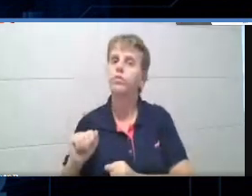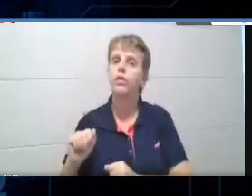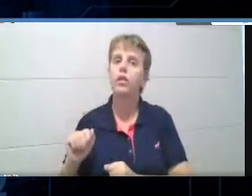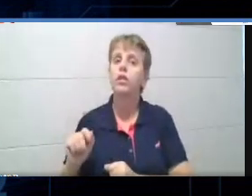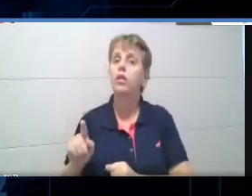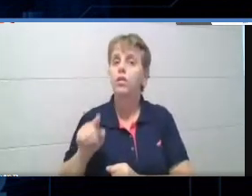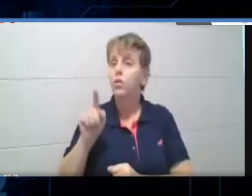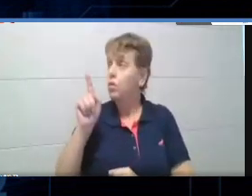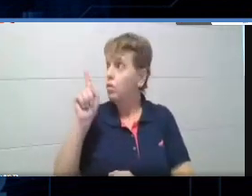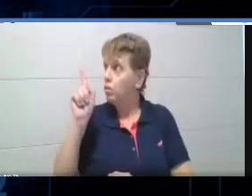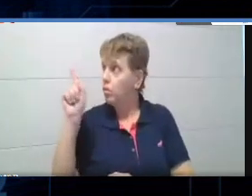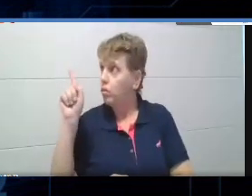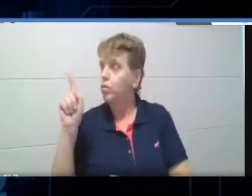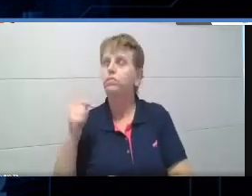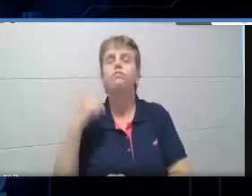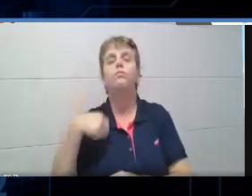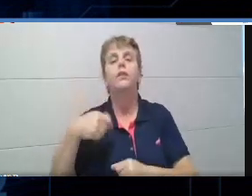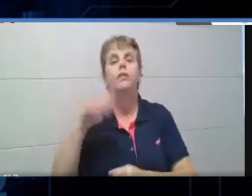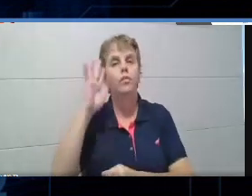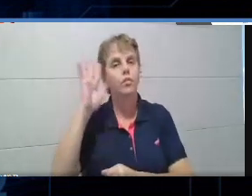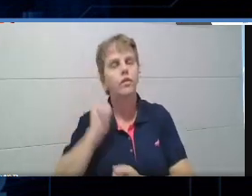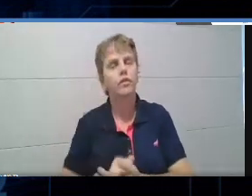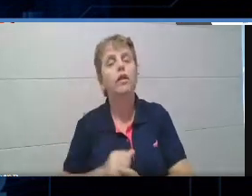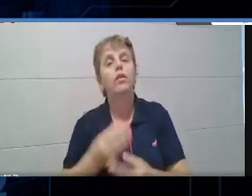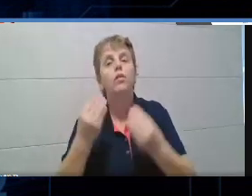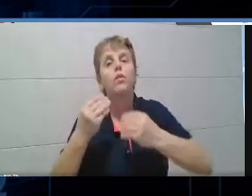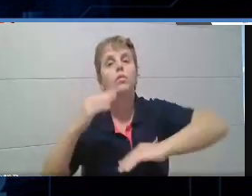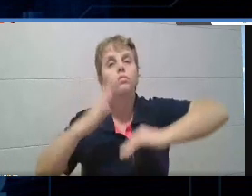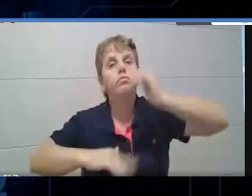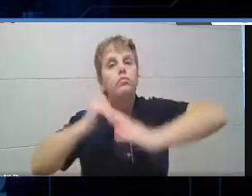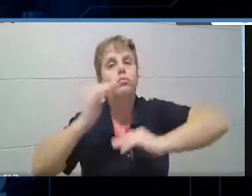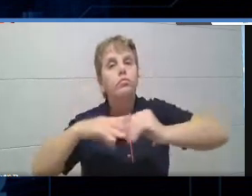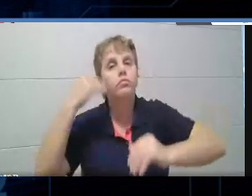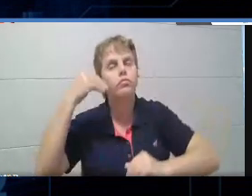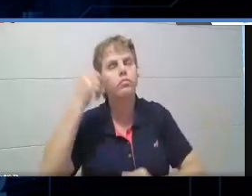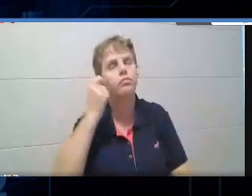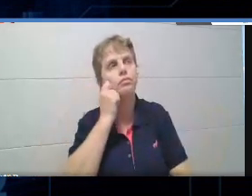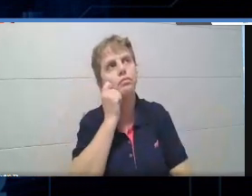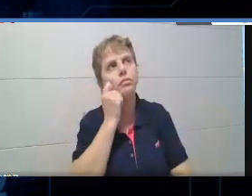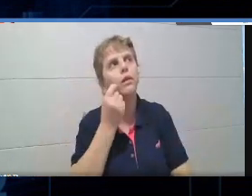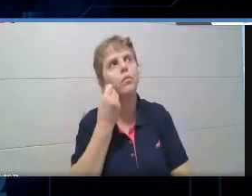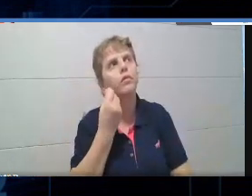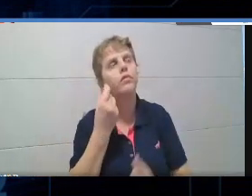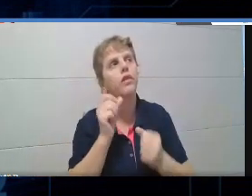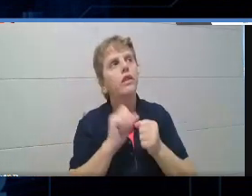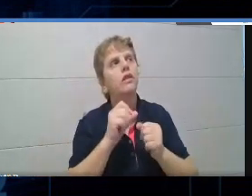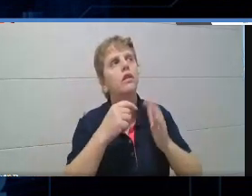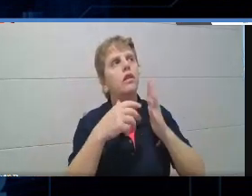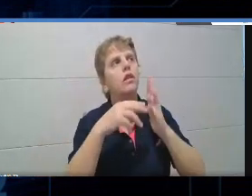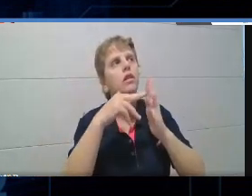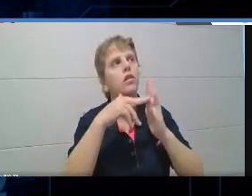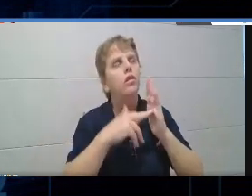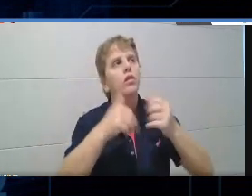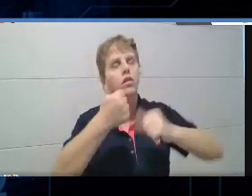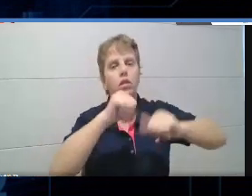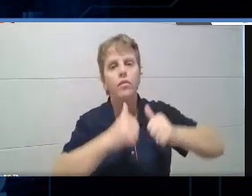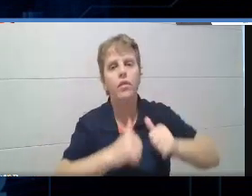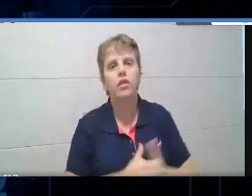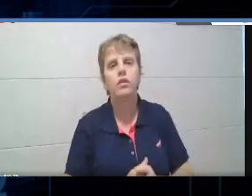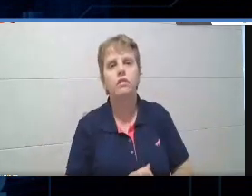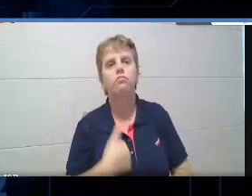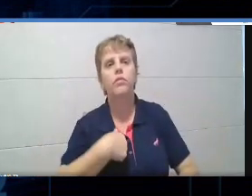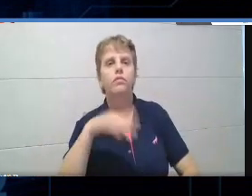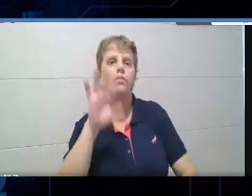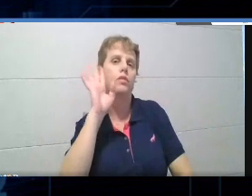pensar na prática como isso vai ser, essa avaliação. Como você vai fazer isso? Aí, eu trouxe aqui, daí eu fiquei